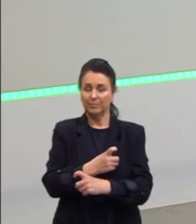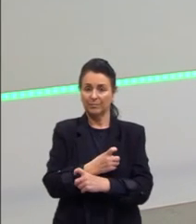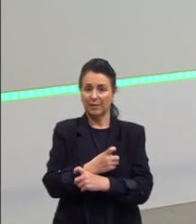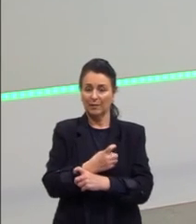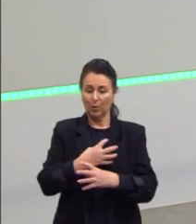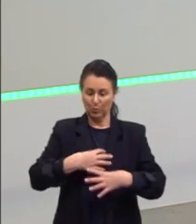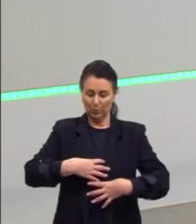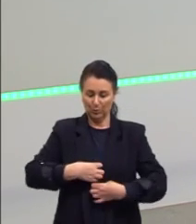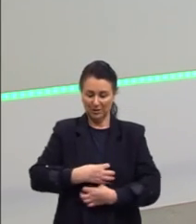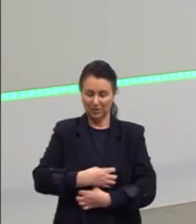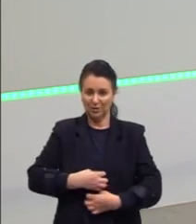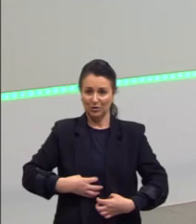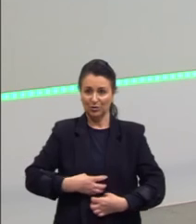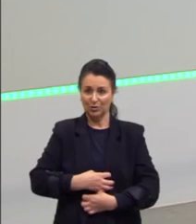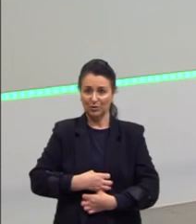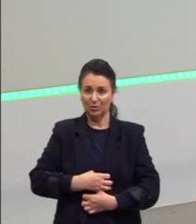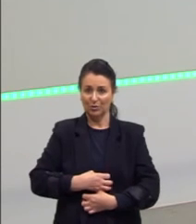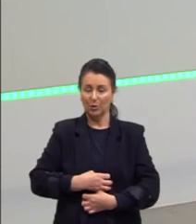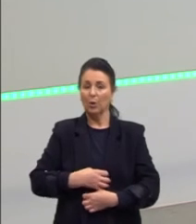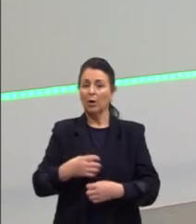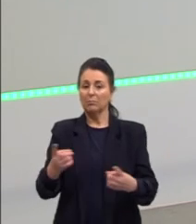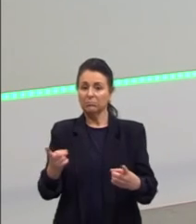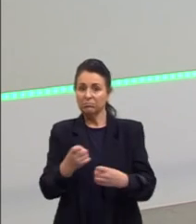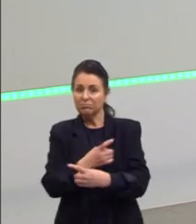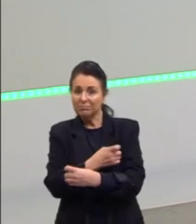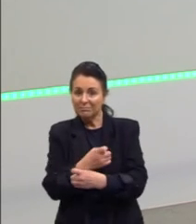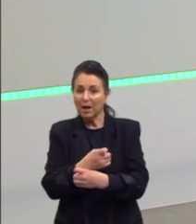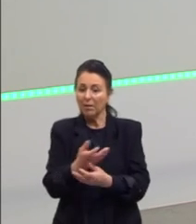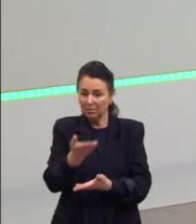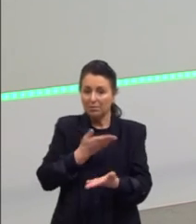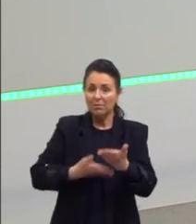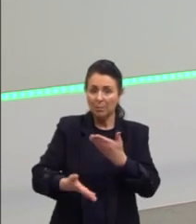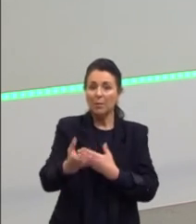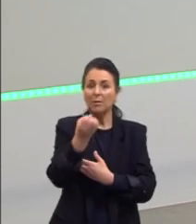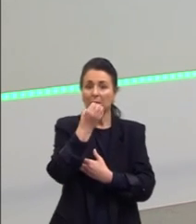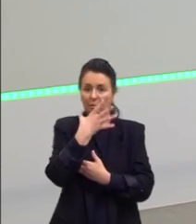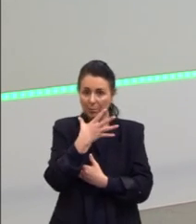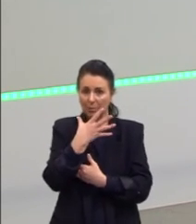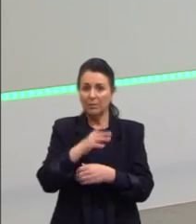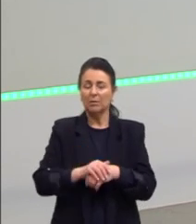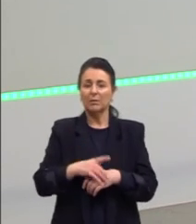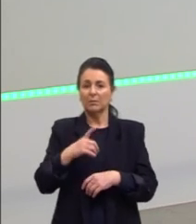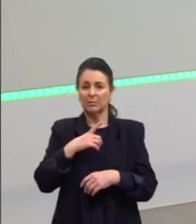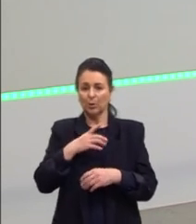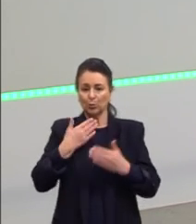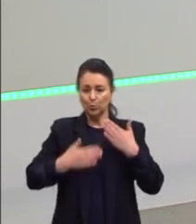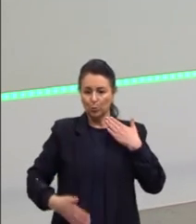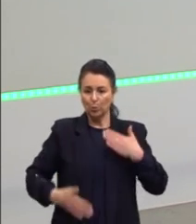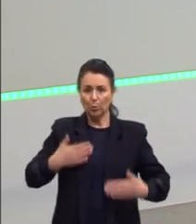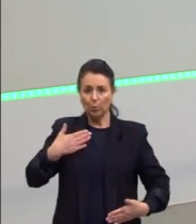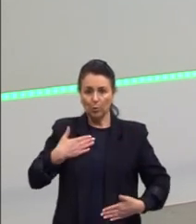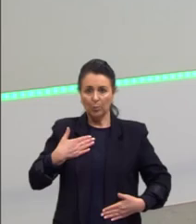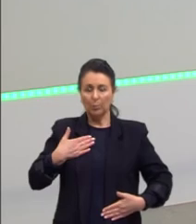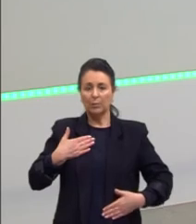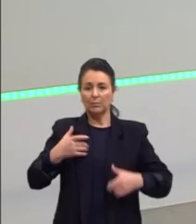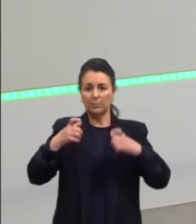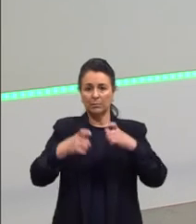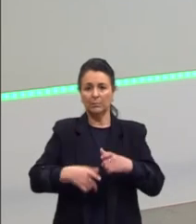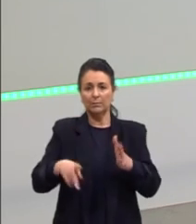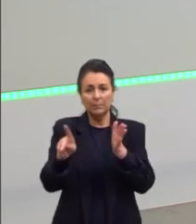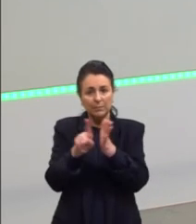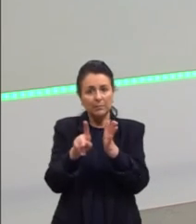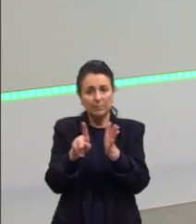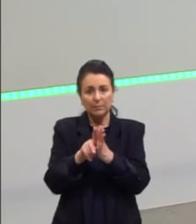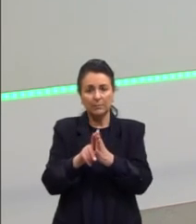as bactérias nos auxiliam e a gente auxilia elas também. A gente dá um lugar quentinho, uma morada bem legal, com comida e tudo